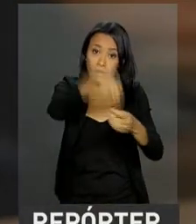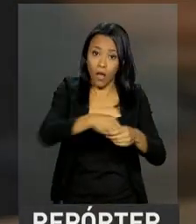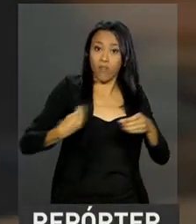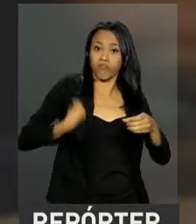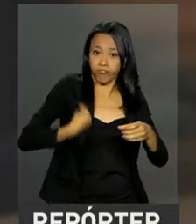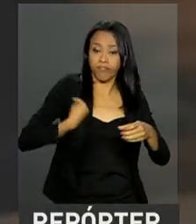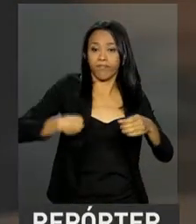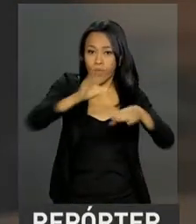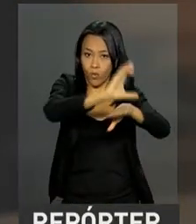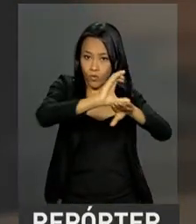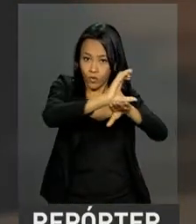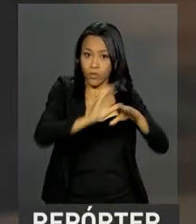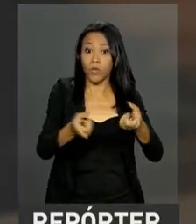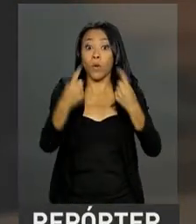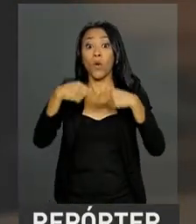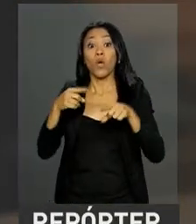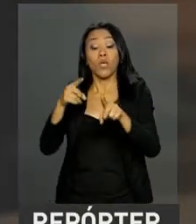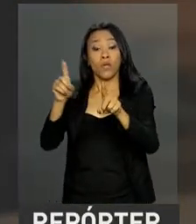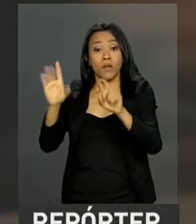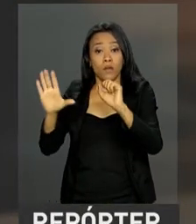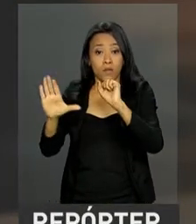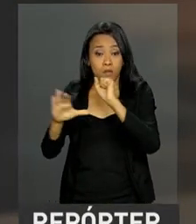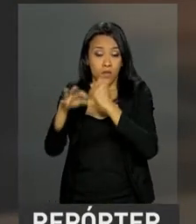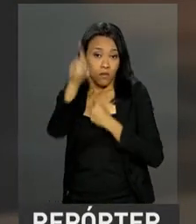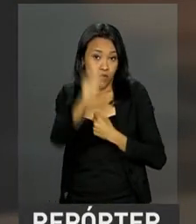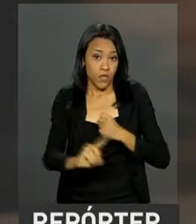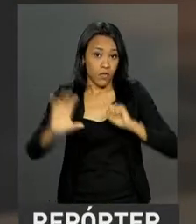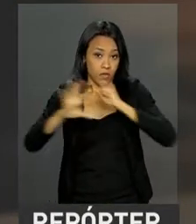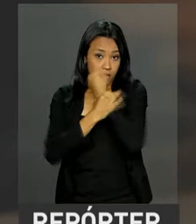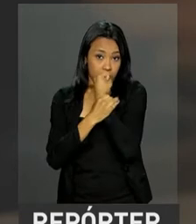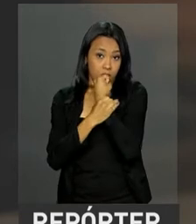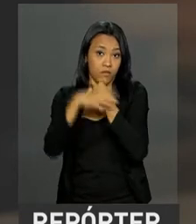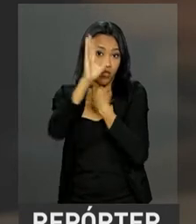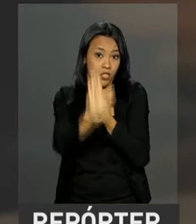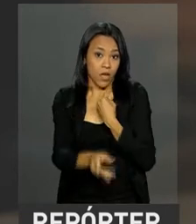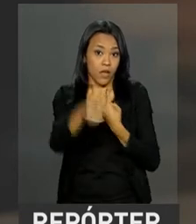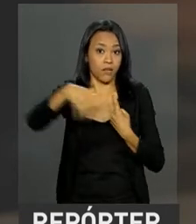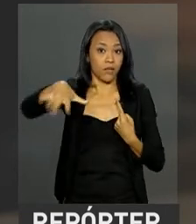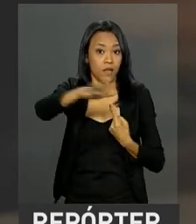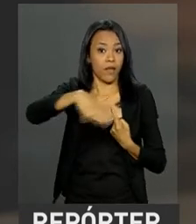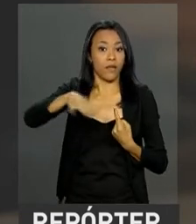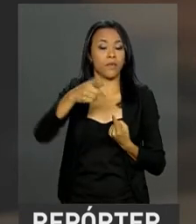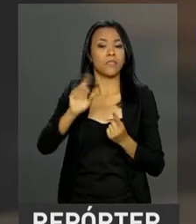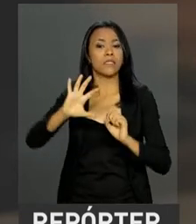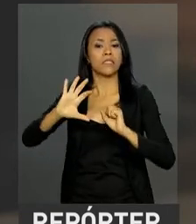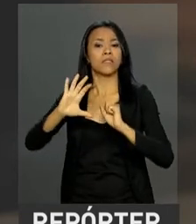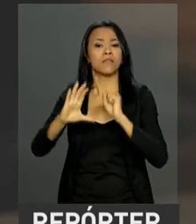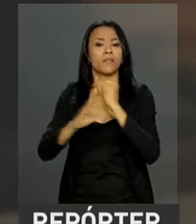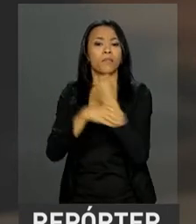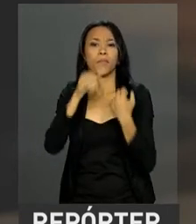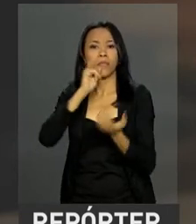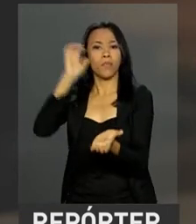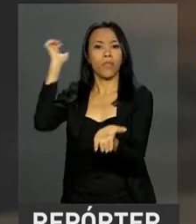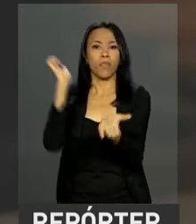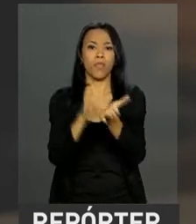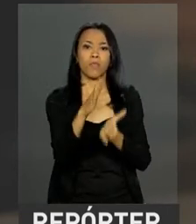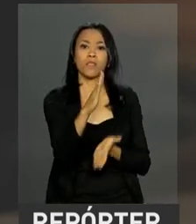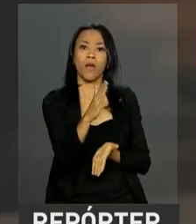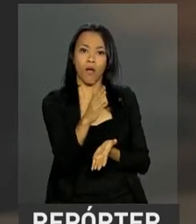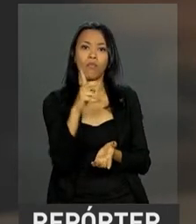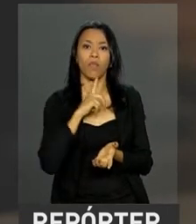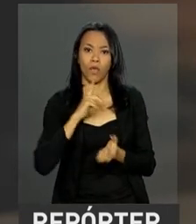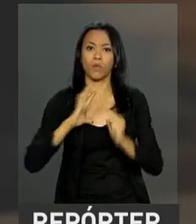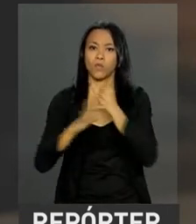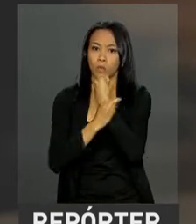que continuam assegurados aos trabalhadores da cidade e do campo estão o seguro-desemprego no caso de demissão sem justa causa,